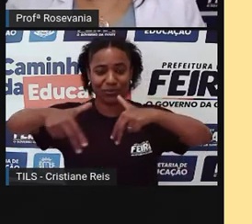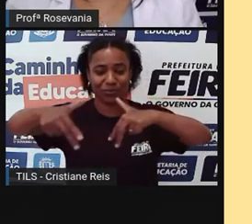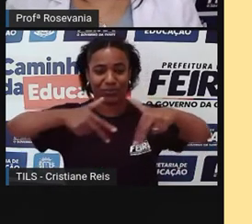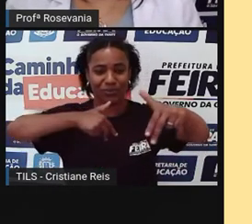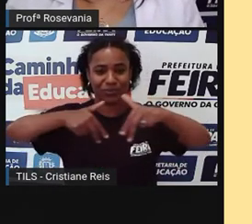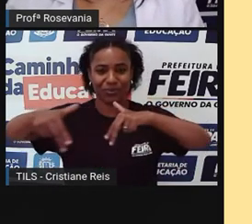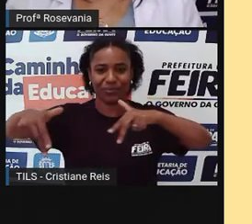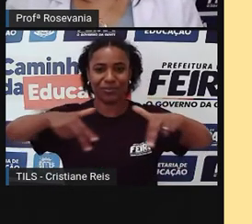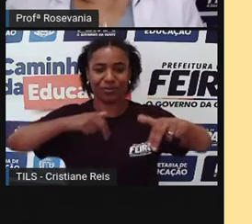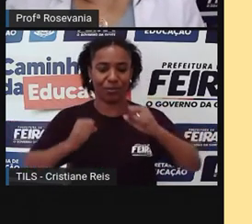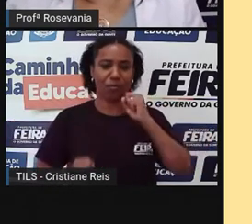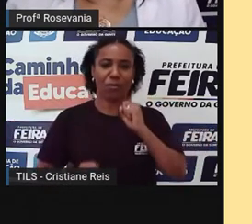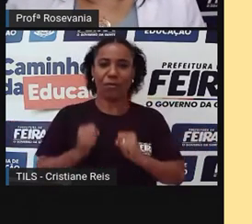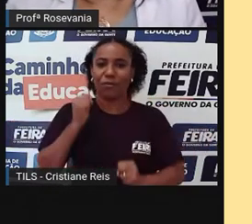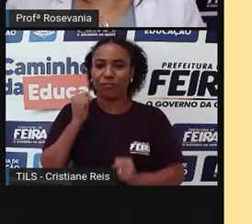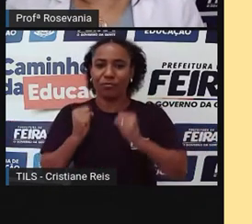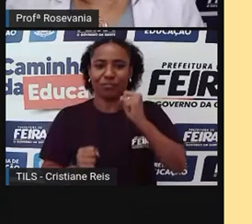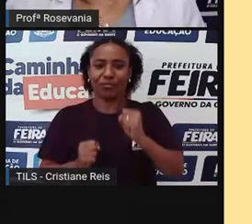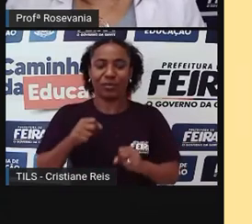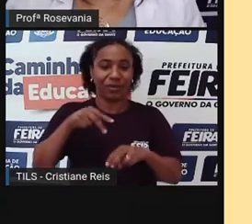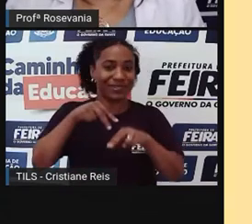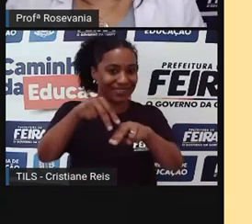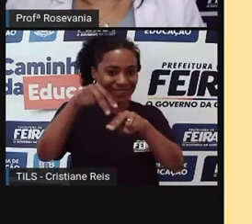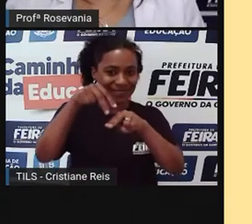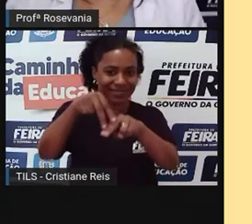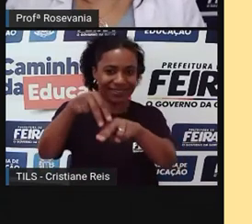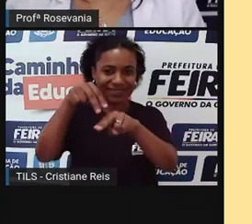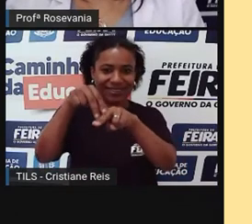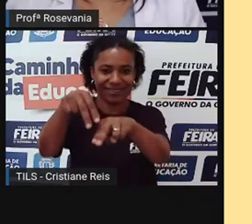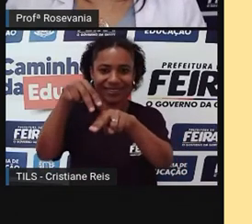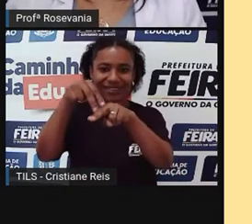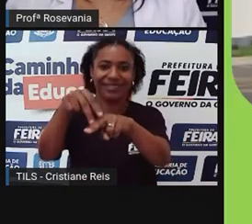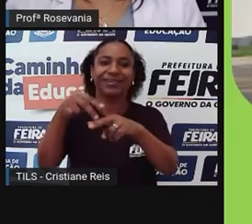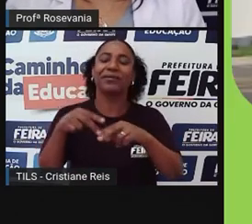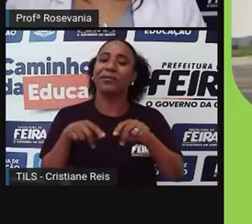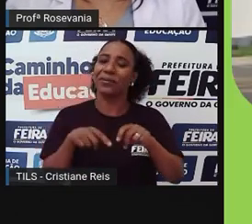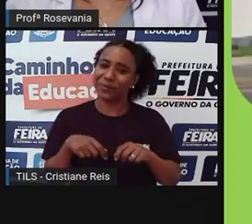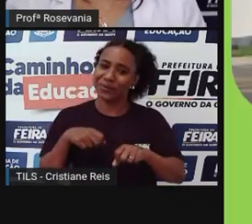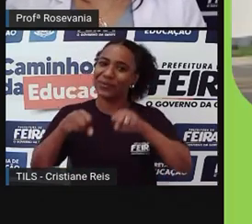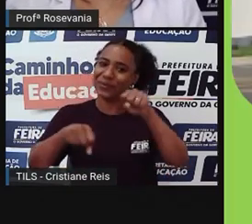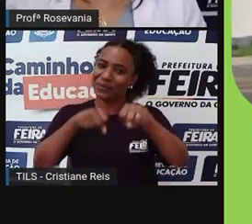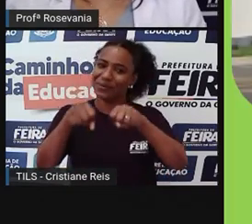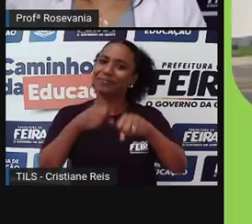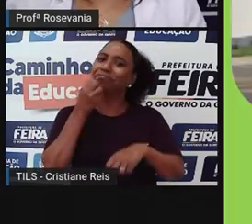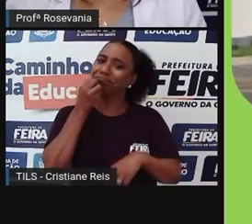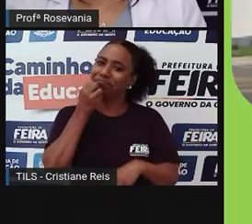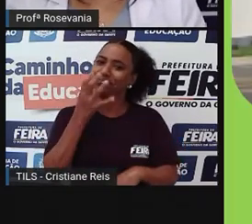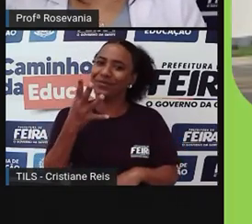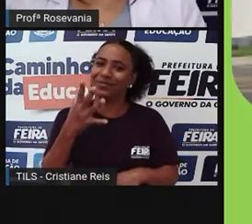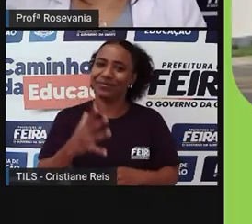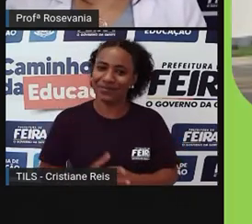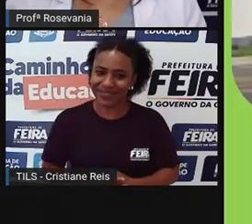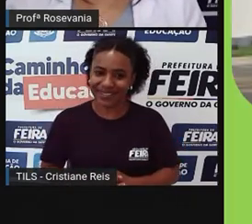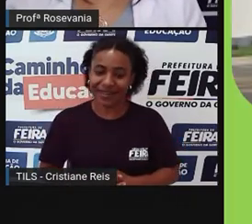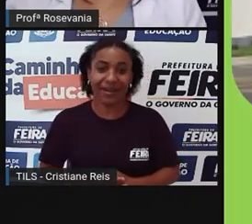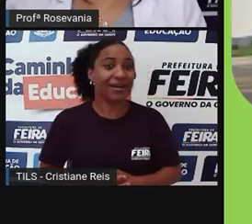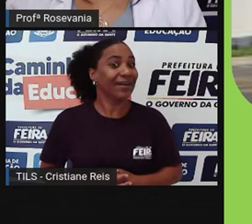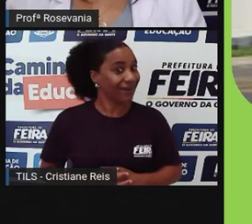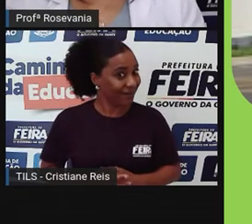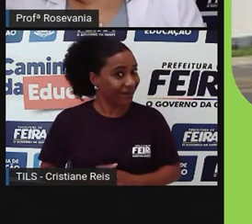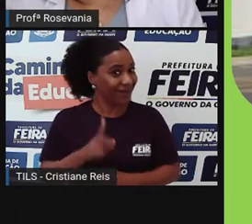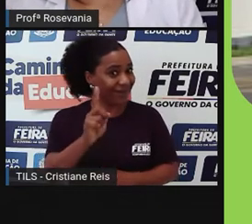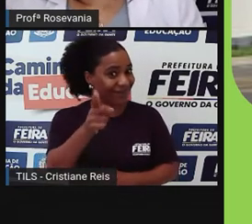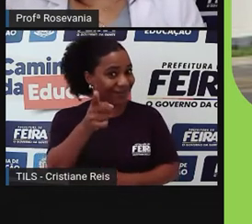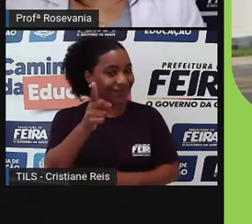gosta, né, de skate, de bicicleta, né, essas coisas aí, esses espaços também tem. Bom, aqui, outro detalhe,